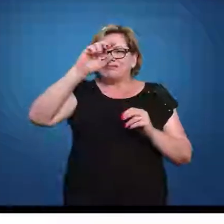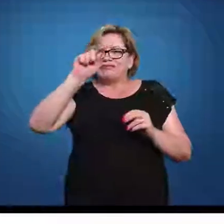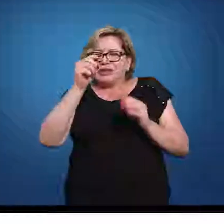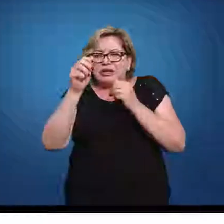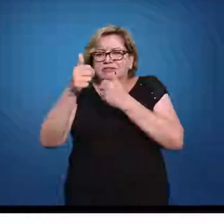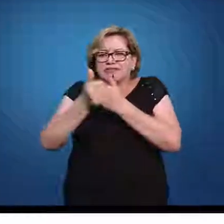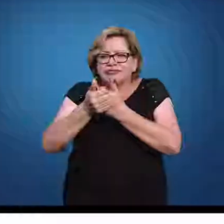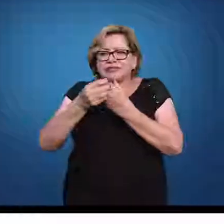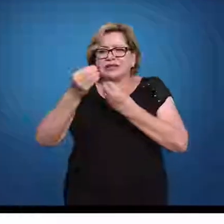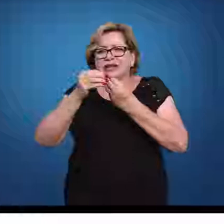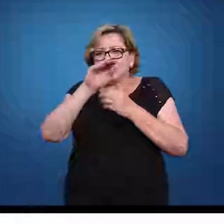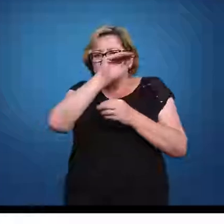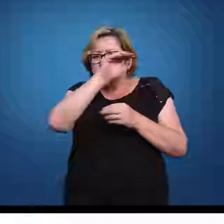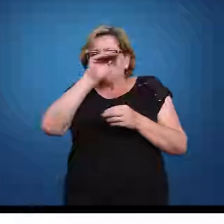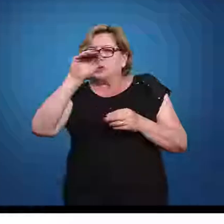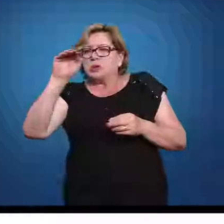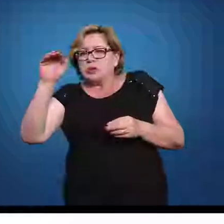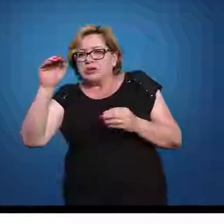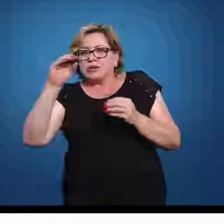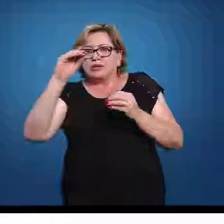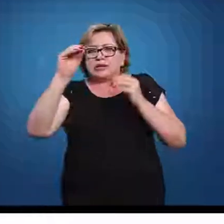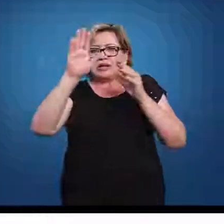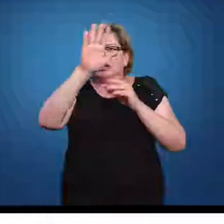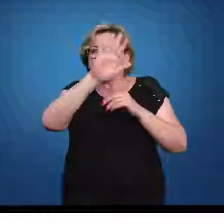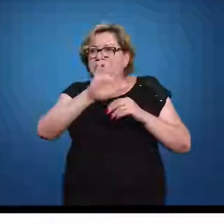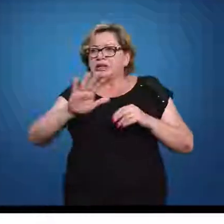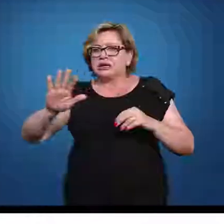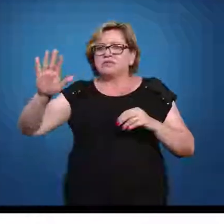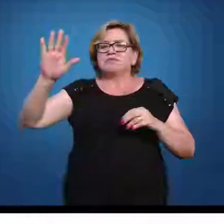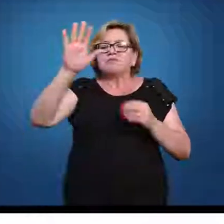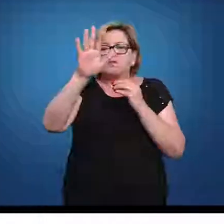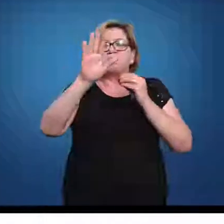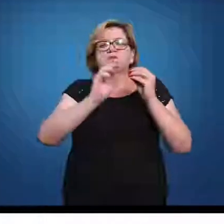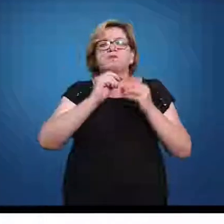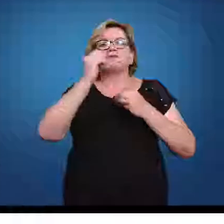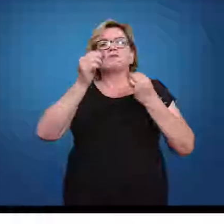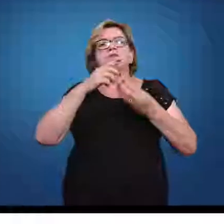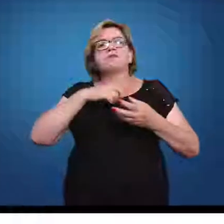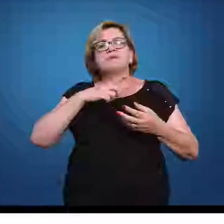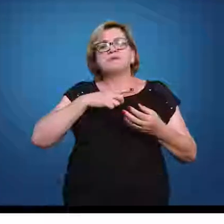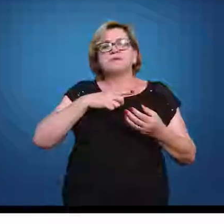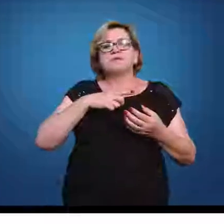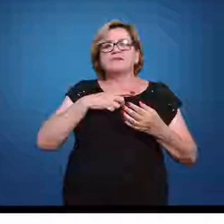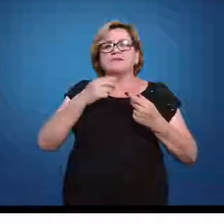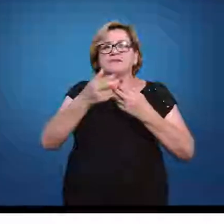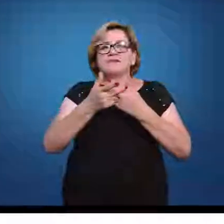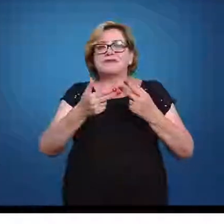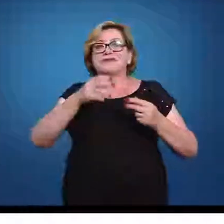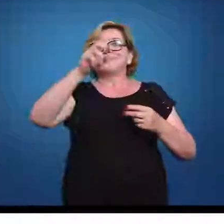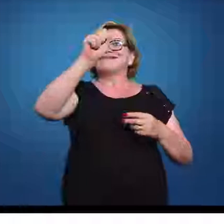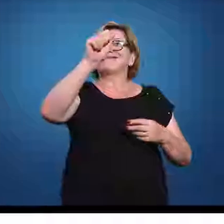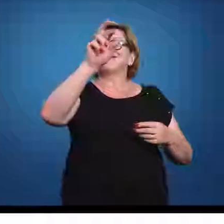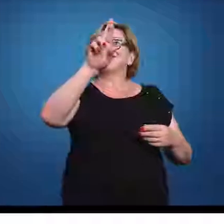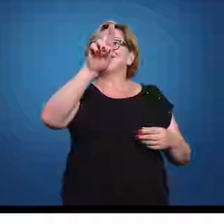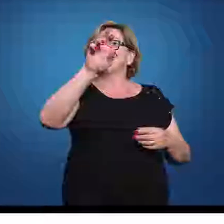aqui na horizontal e no corpo dessa tabela distribuído as áreas.